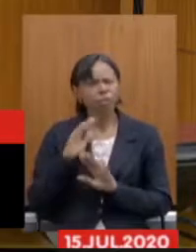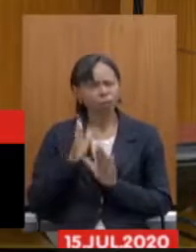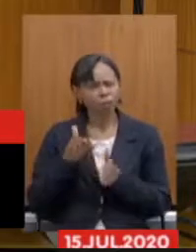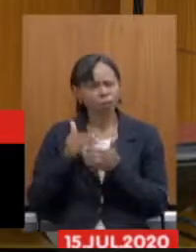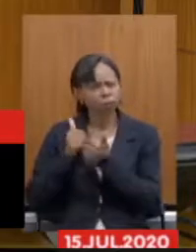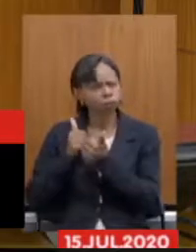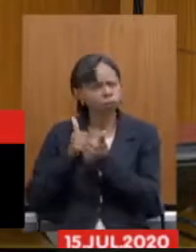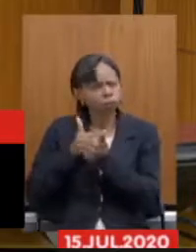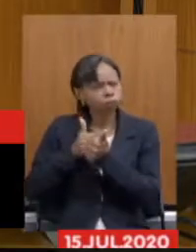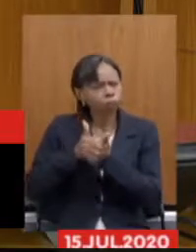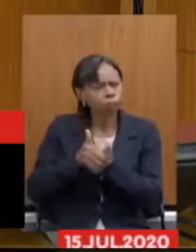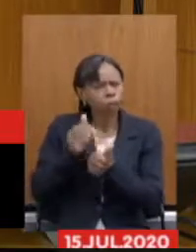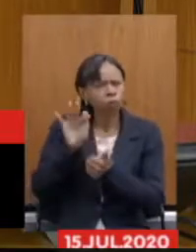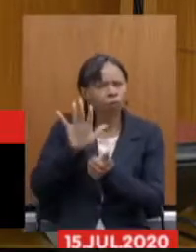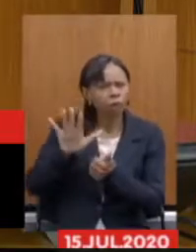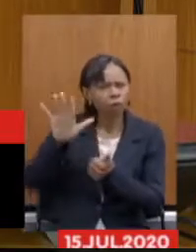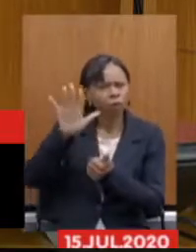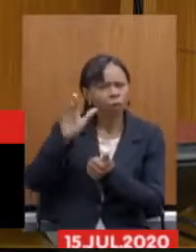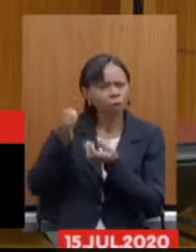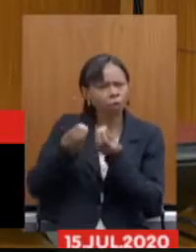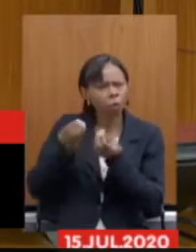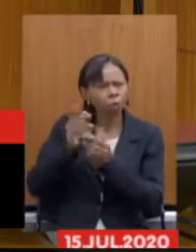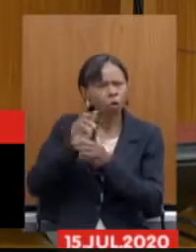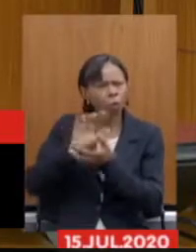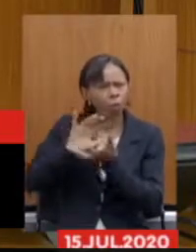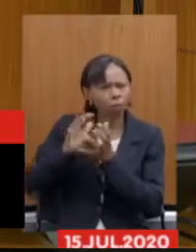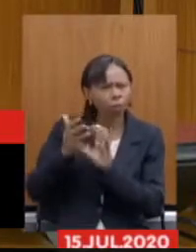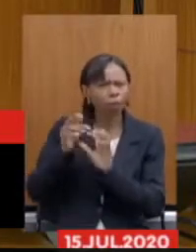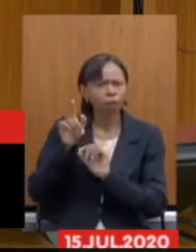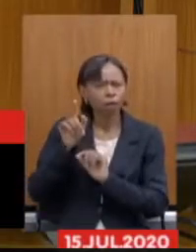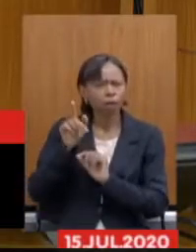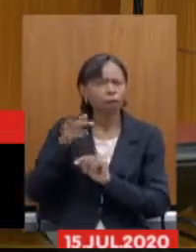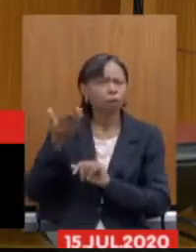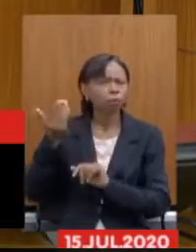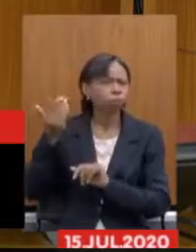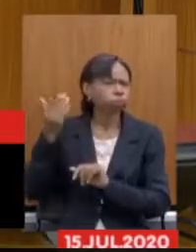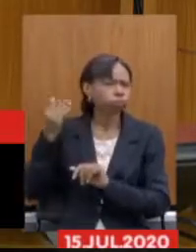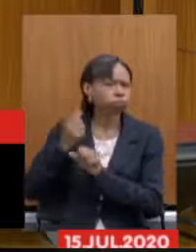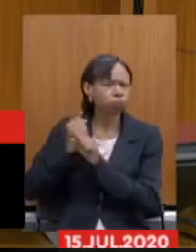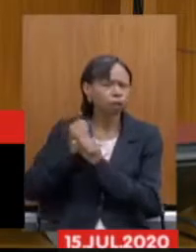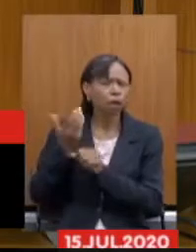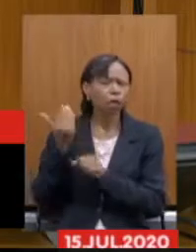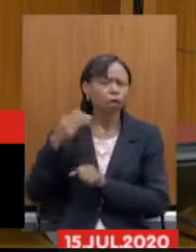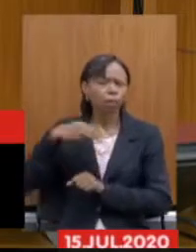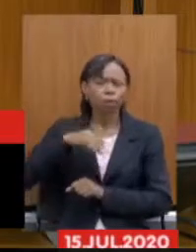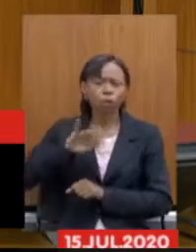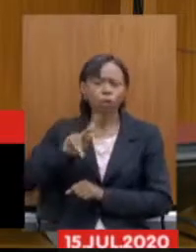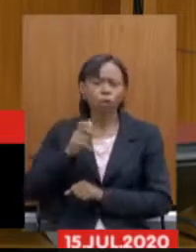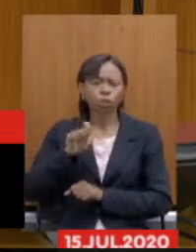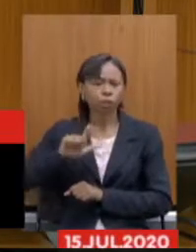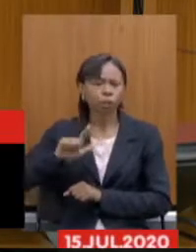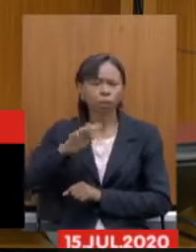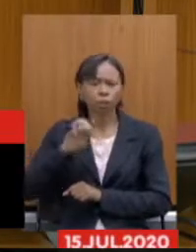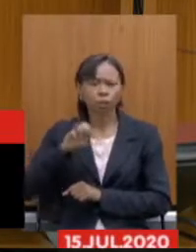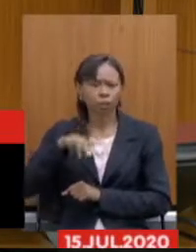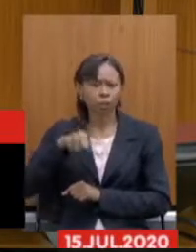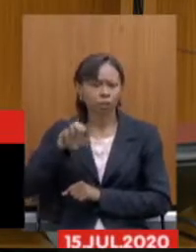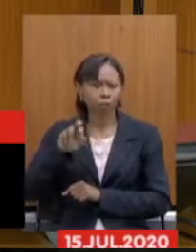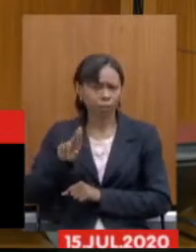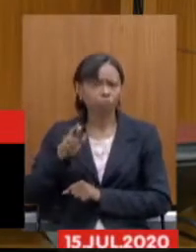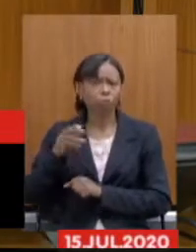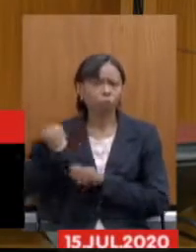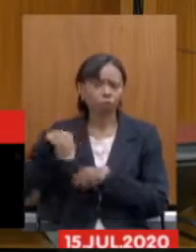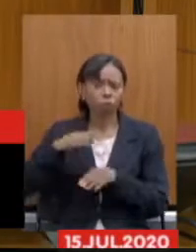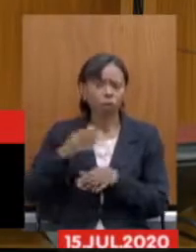reforma no âmbito federal, e essa era uma discussão antiga lá. Eu me lembro quando o governo Michel Temer encaminhou a reforma, havia a possibilidade de um